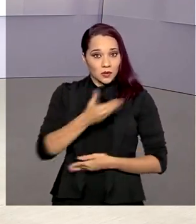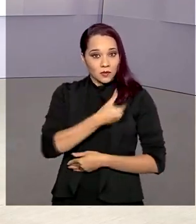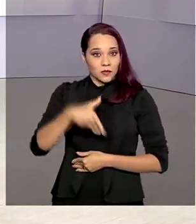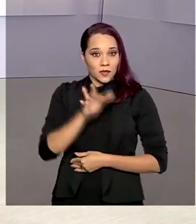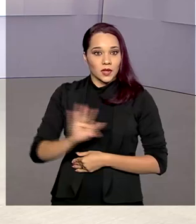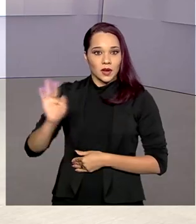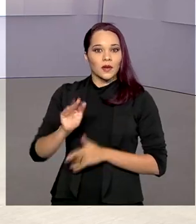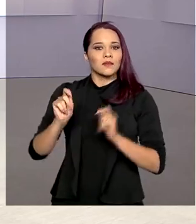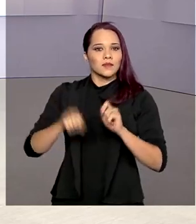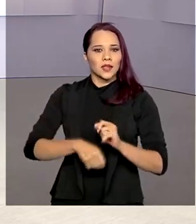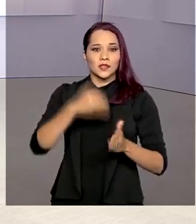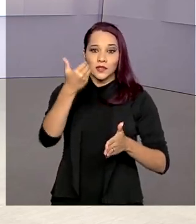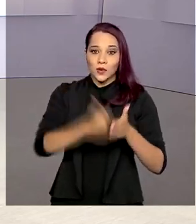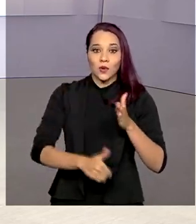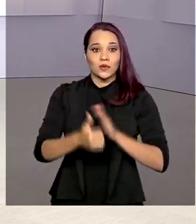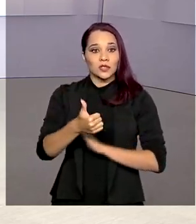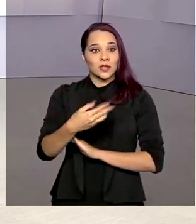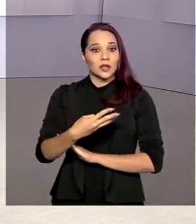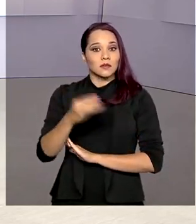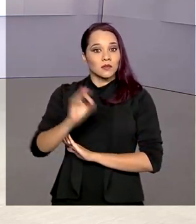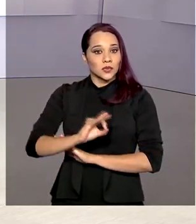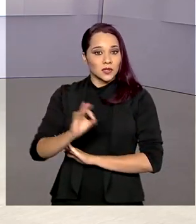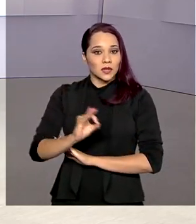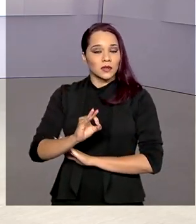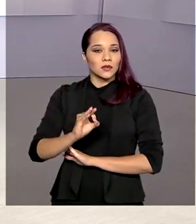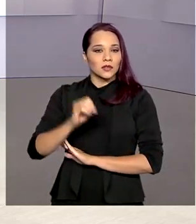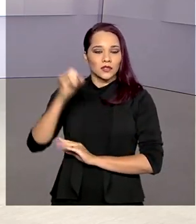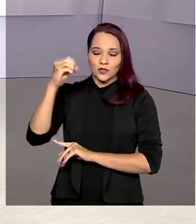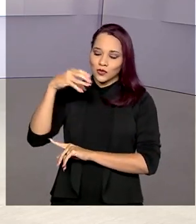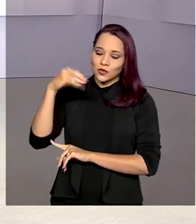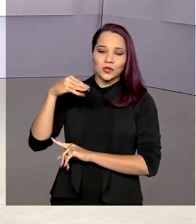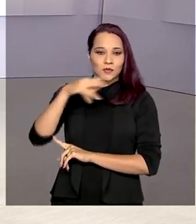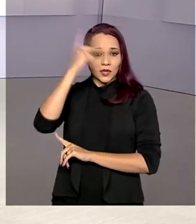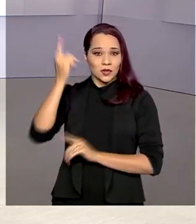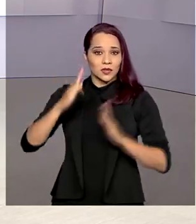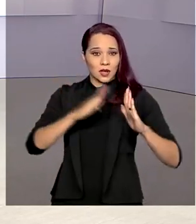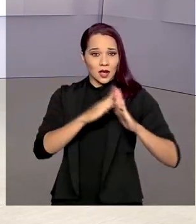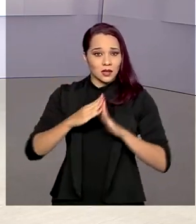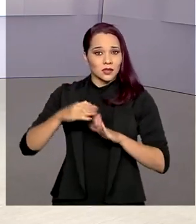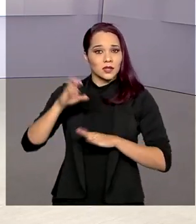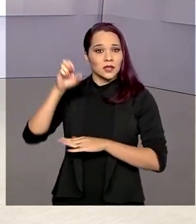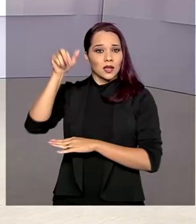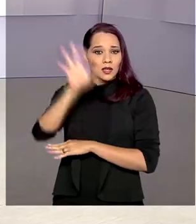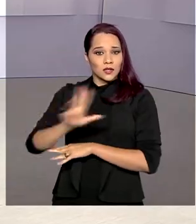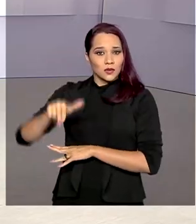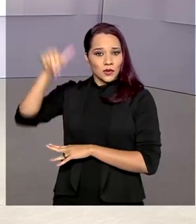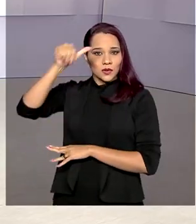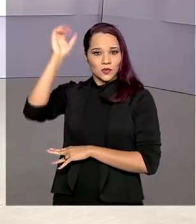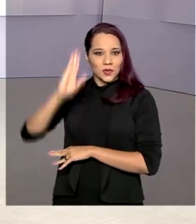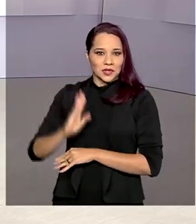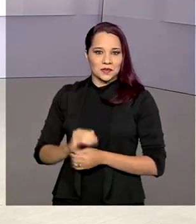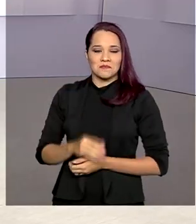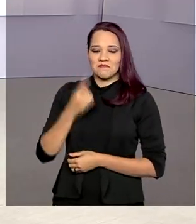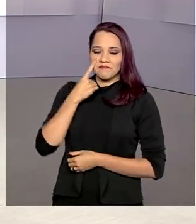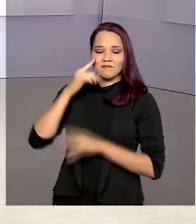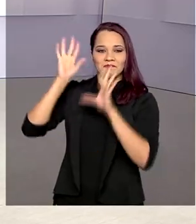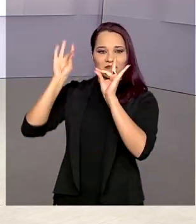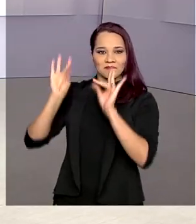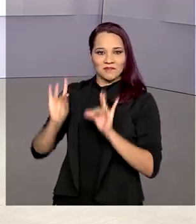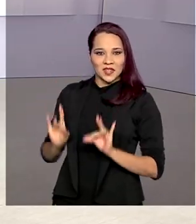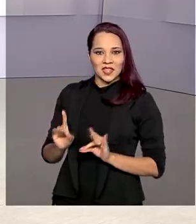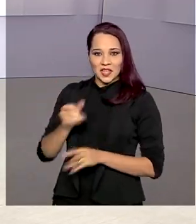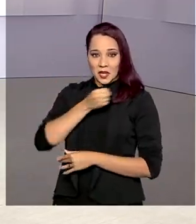permite descontos de até 13% nas contas de luz para moradores dos estados da região norte do país. Nós vamos ver os